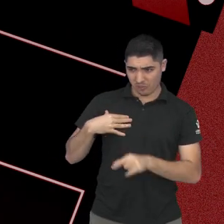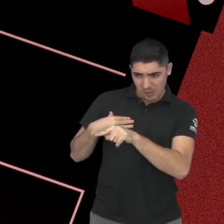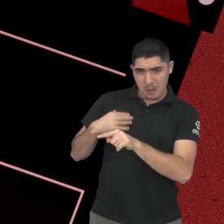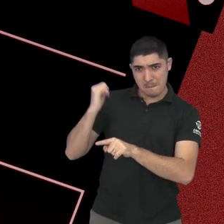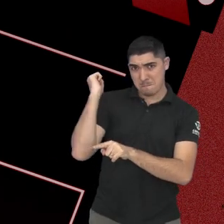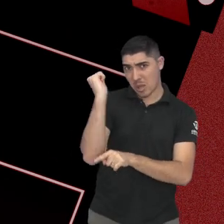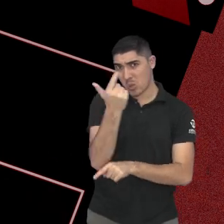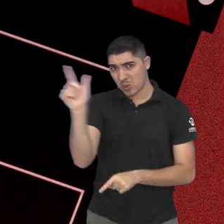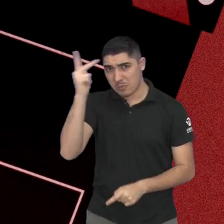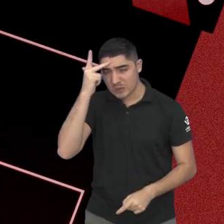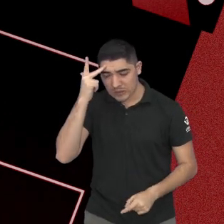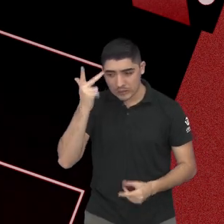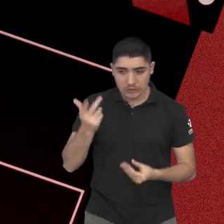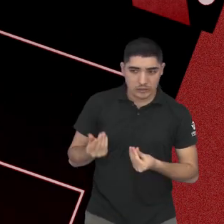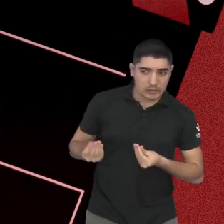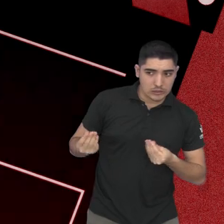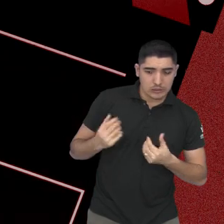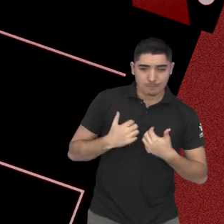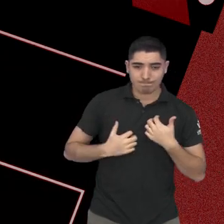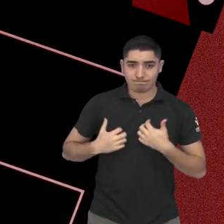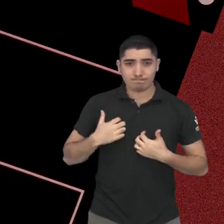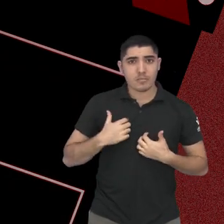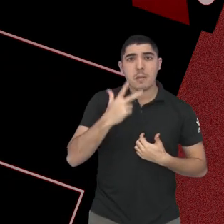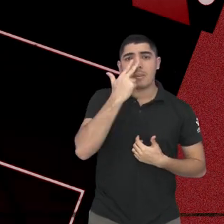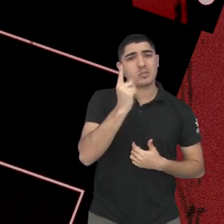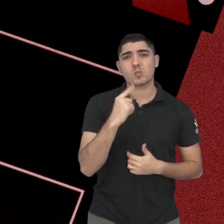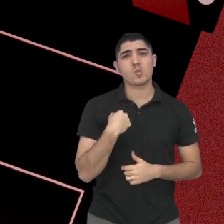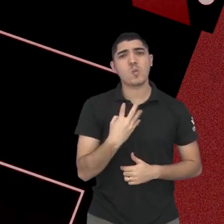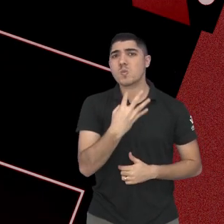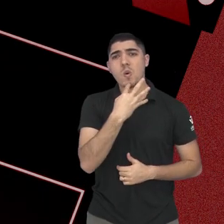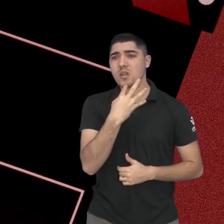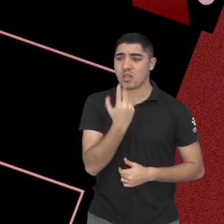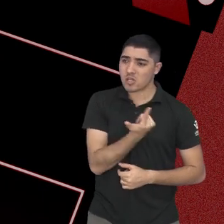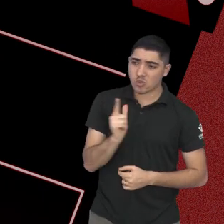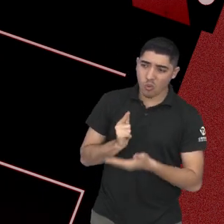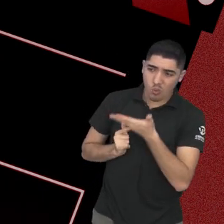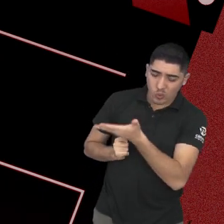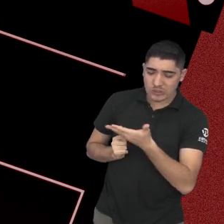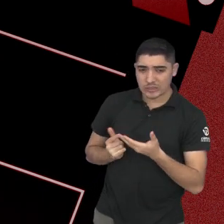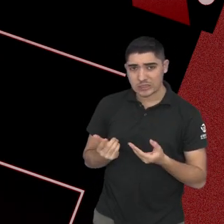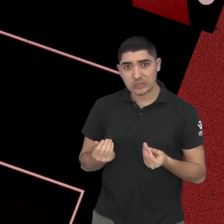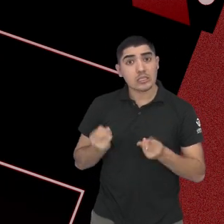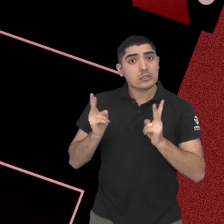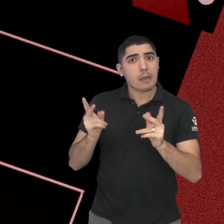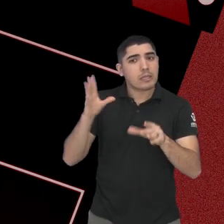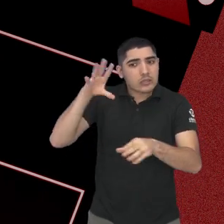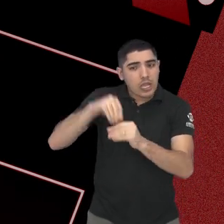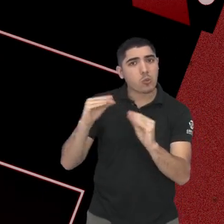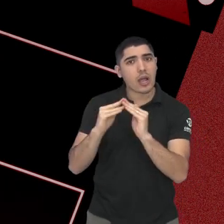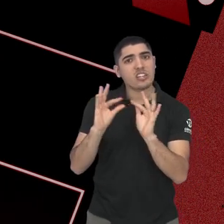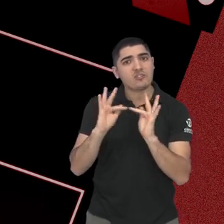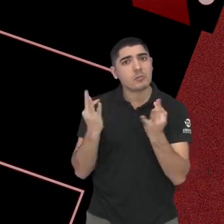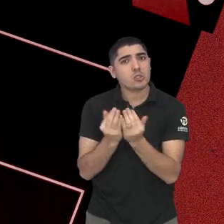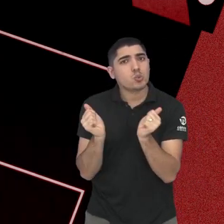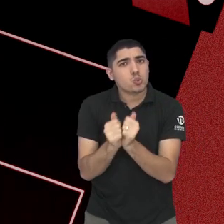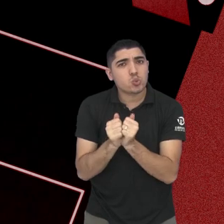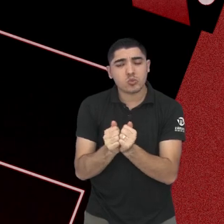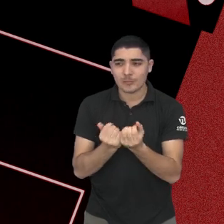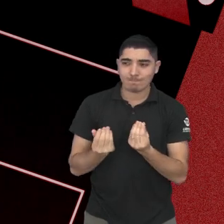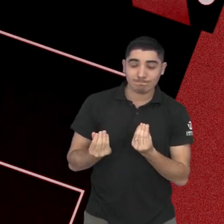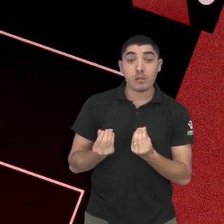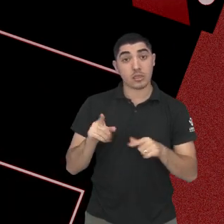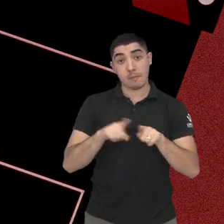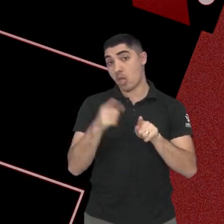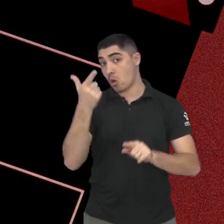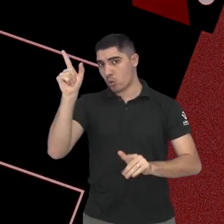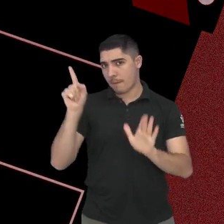tamanha atrocidade. E aquela sensação de você não conhecer quem está do seu lado, sabe? Outro ponto levantado na história